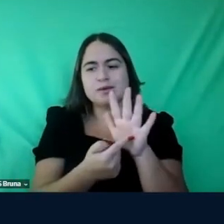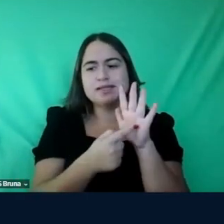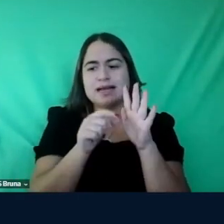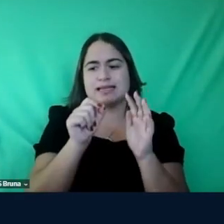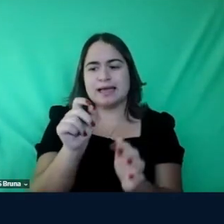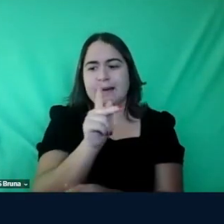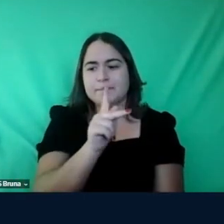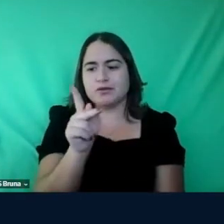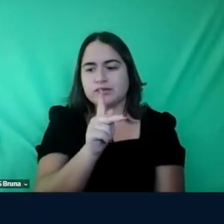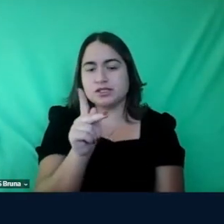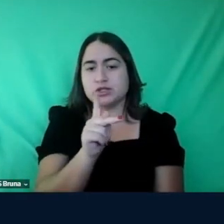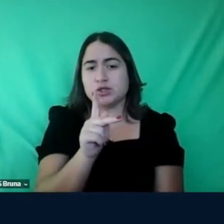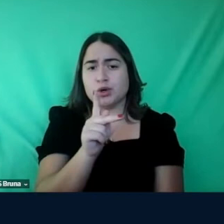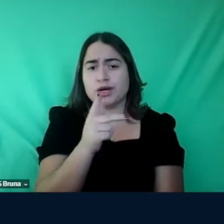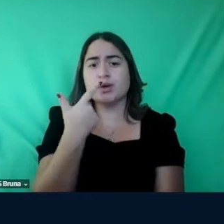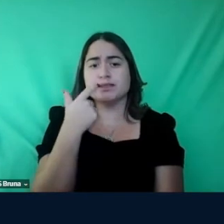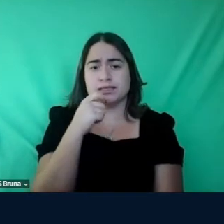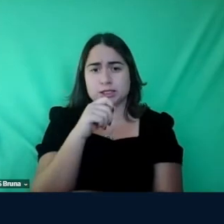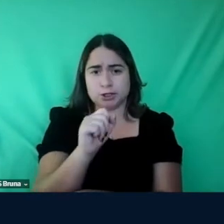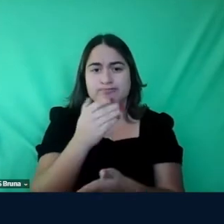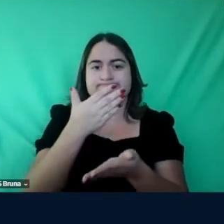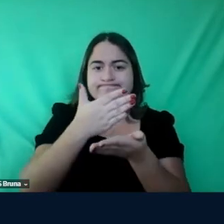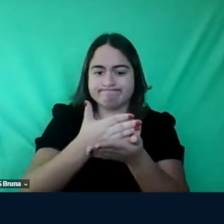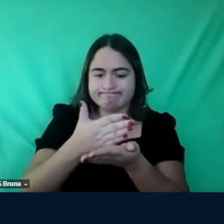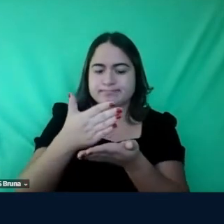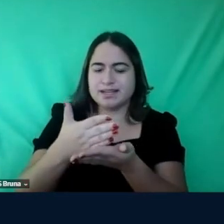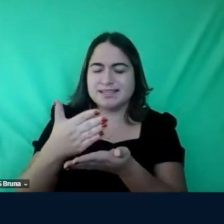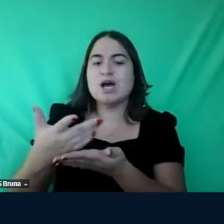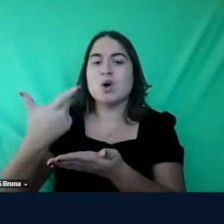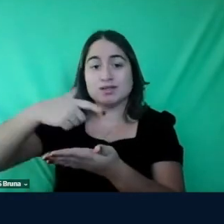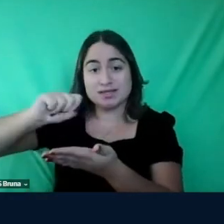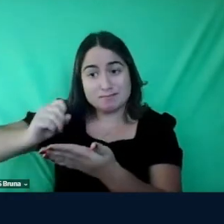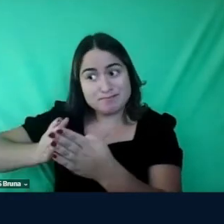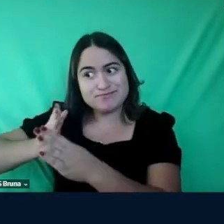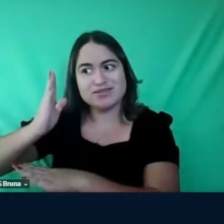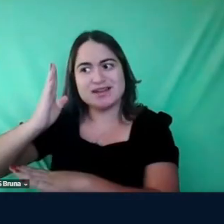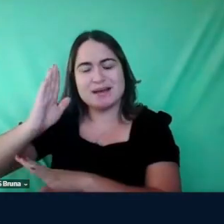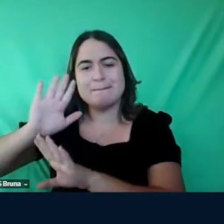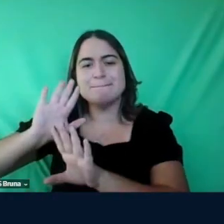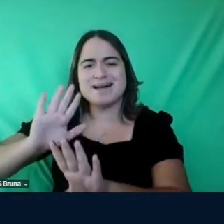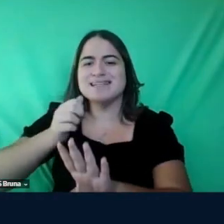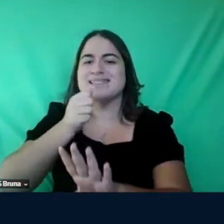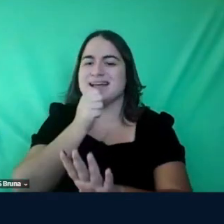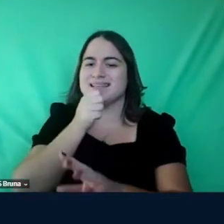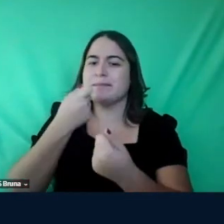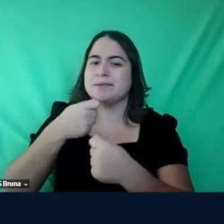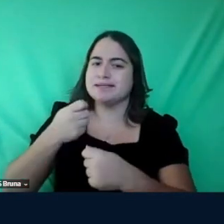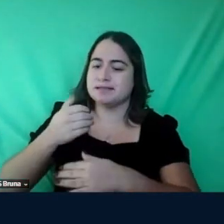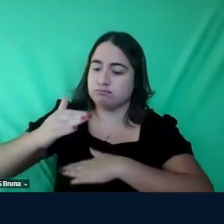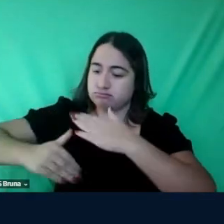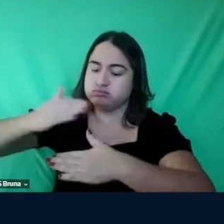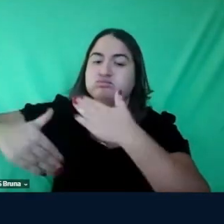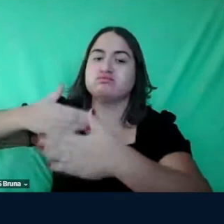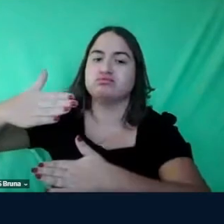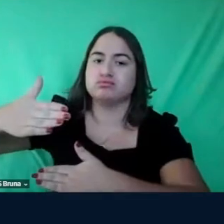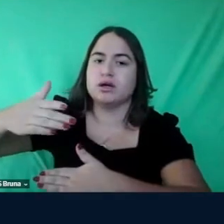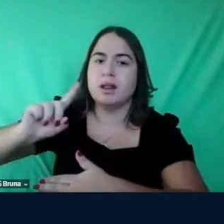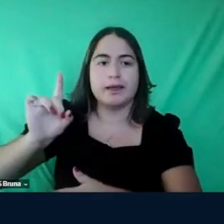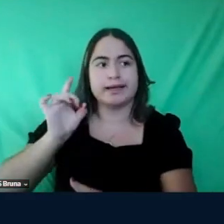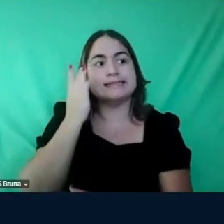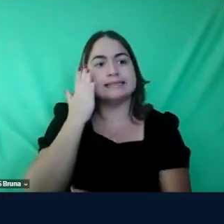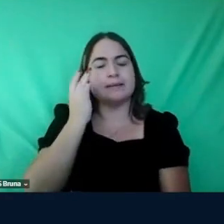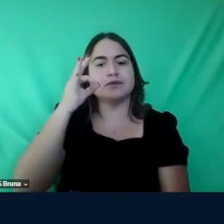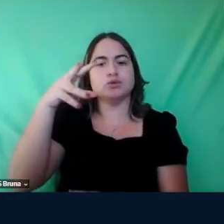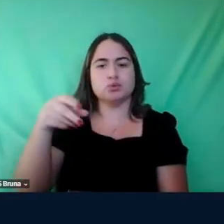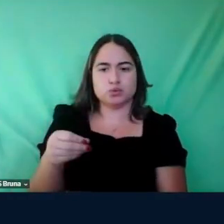dar alguns passos mas aí a gente ainda precisa caminhar bastante não é que ela sabe tudo se ela tiver um outro na sala de aula como ela disse